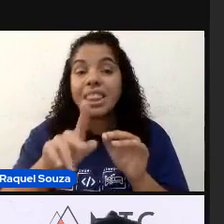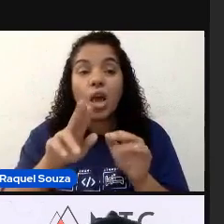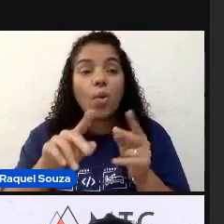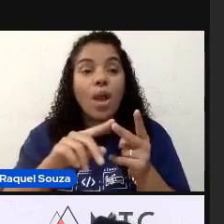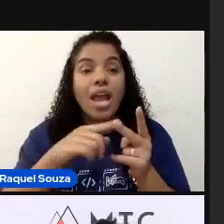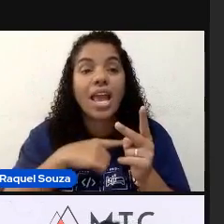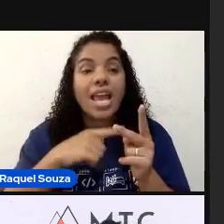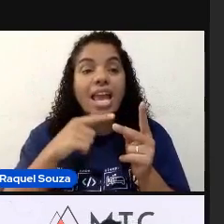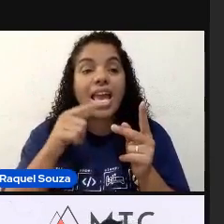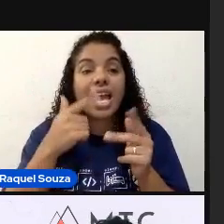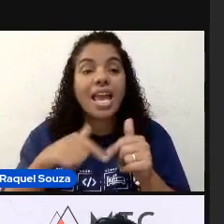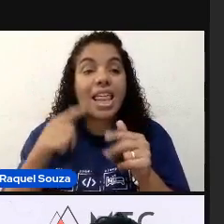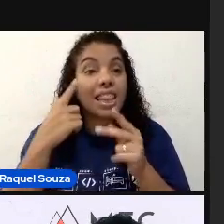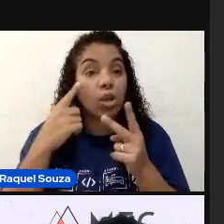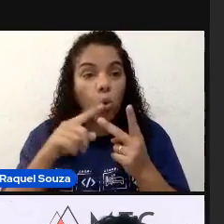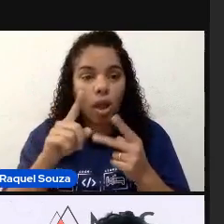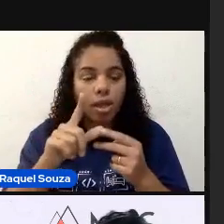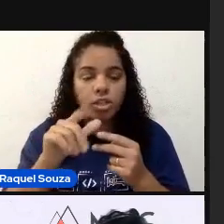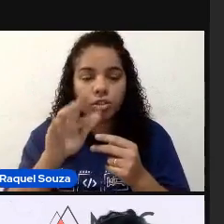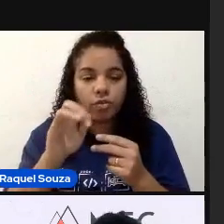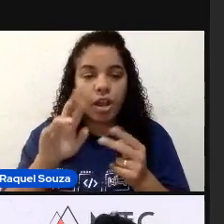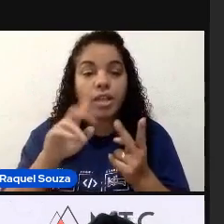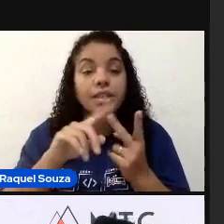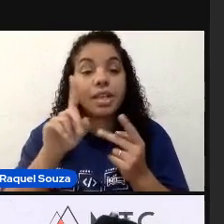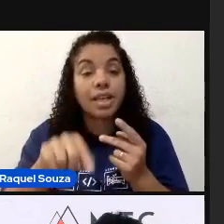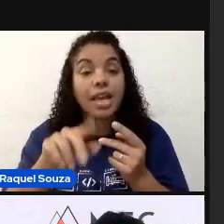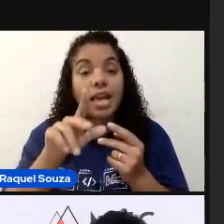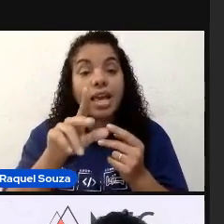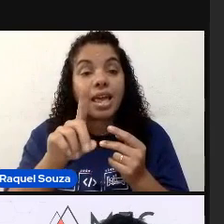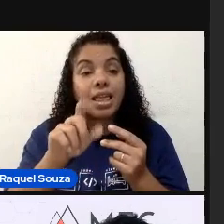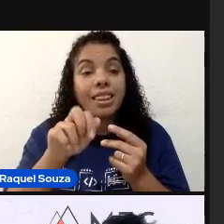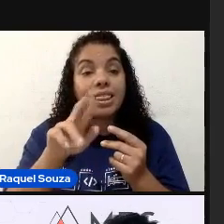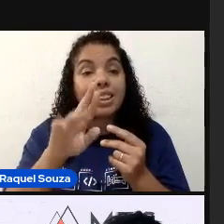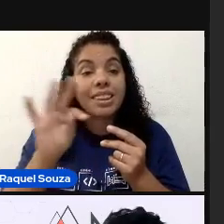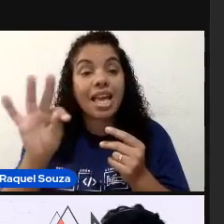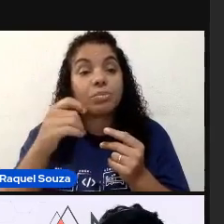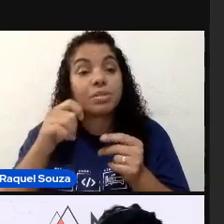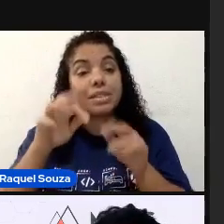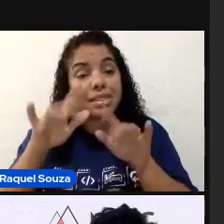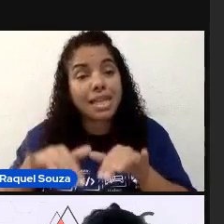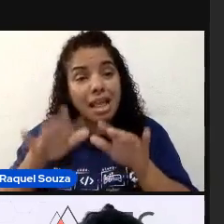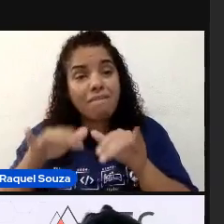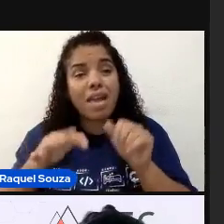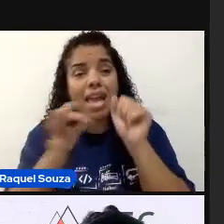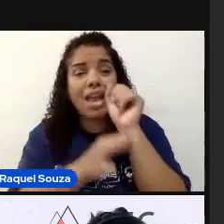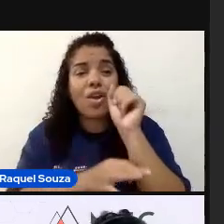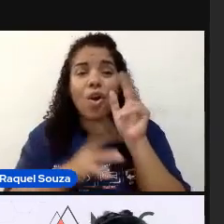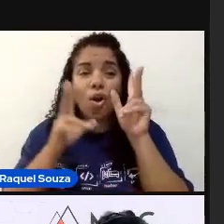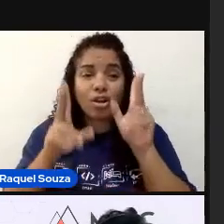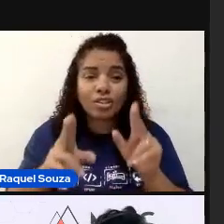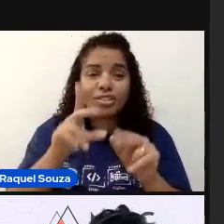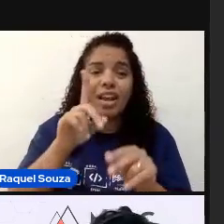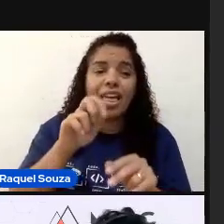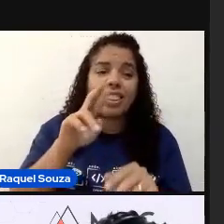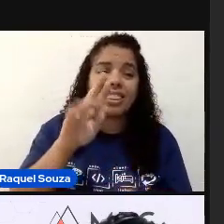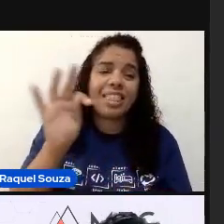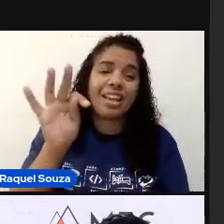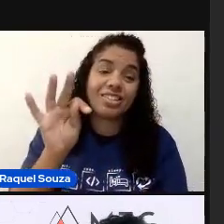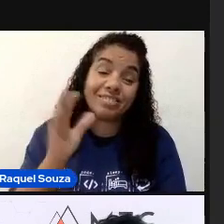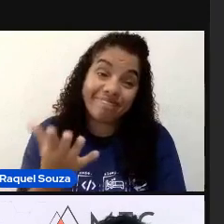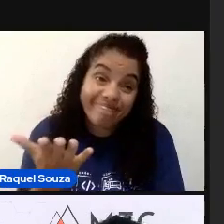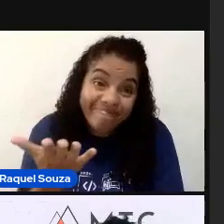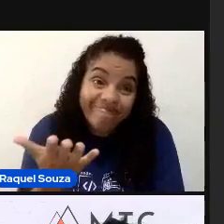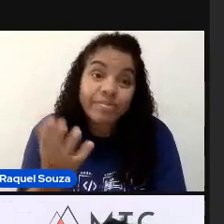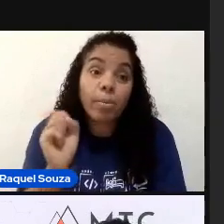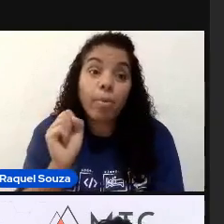pessoas confundem. A linguagem é Dart. E você precisa escrever o código em Dart. Então, esse pode ser um problemão aí para algumas